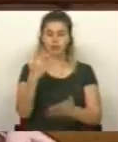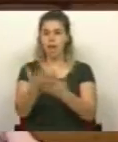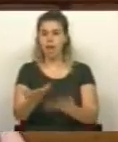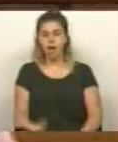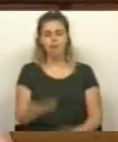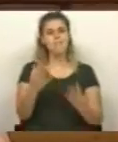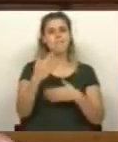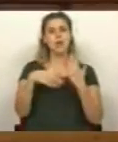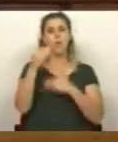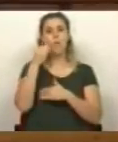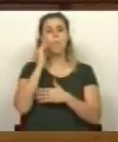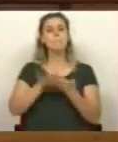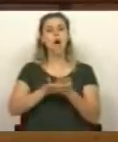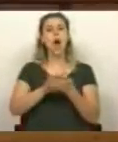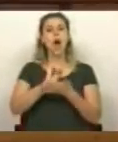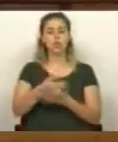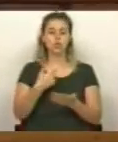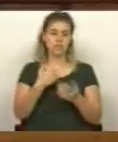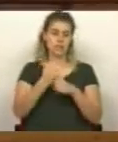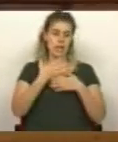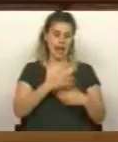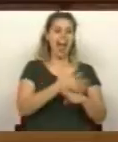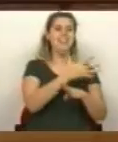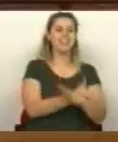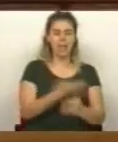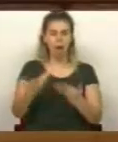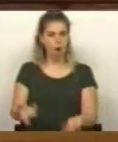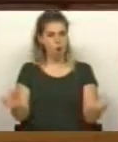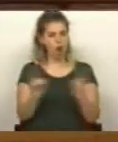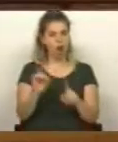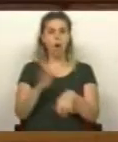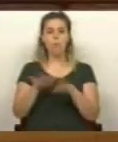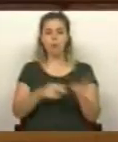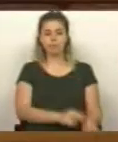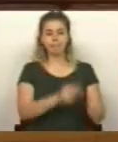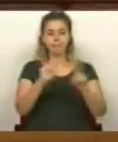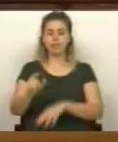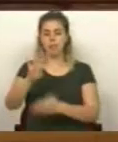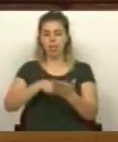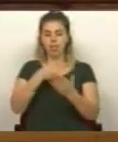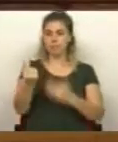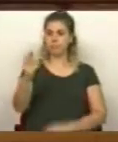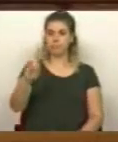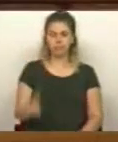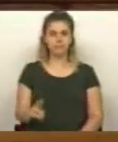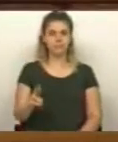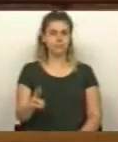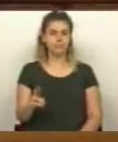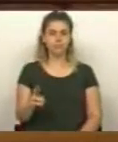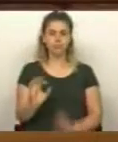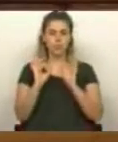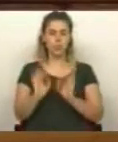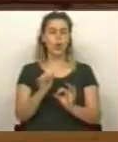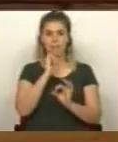foi feito tendo por base a antiga carreira e não a atual, uma vez que a transição e a tabela remuneratória não estavam